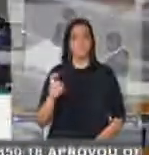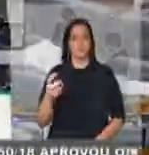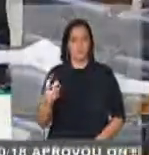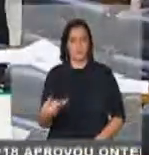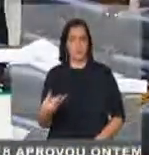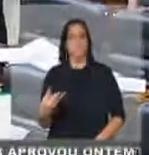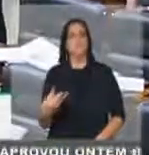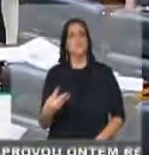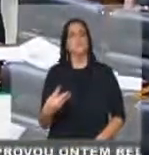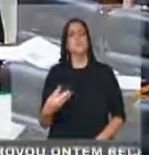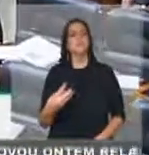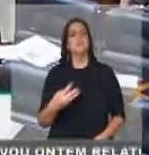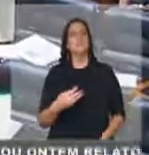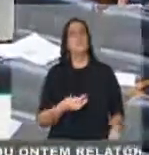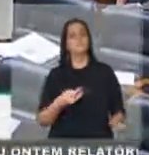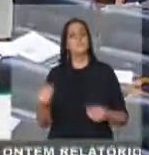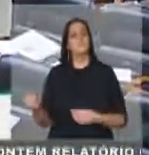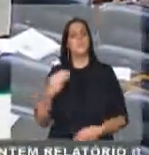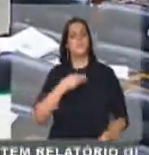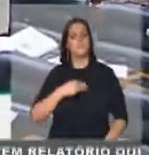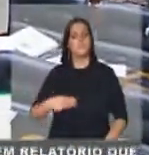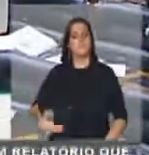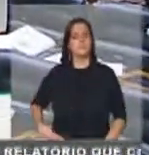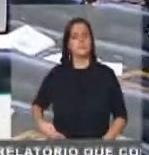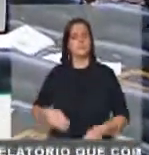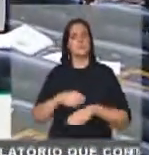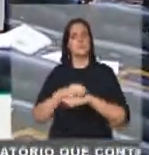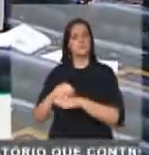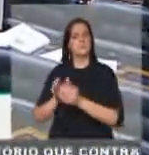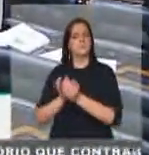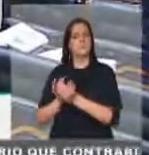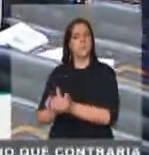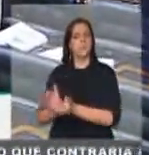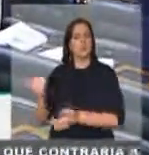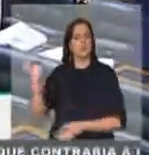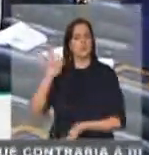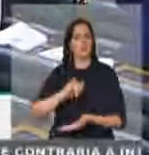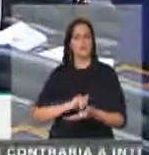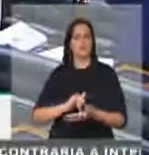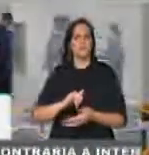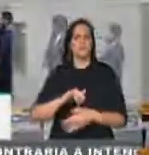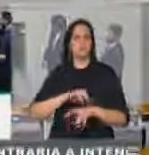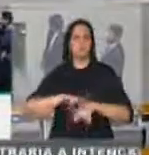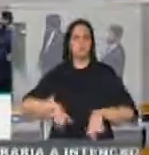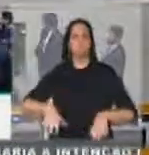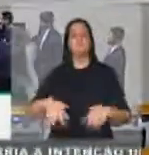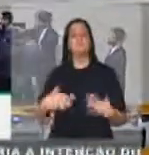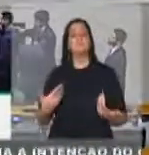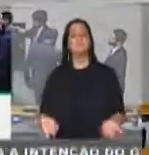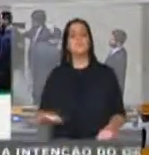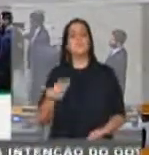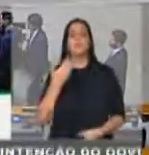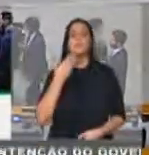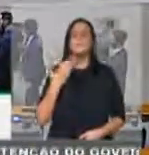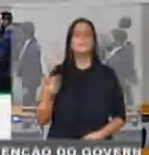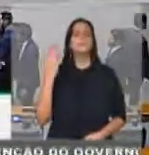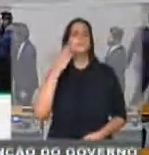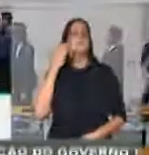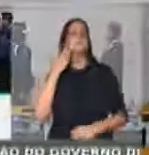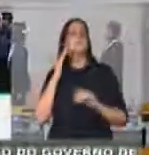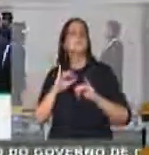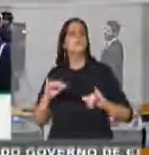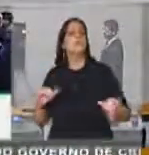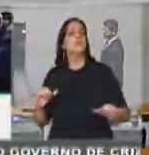O pessoal do Pará já está com a palavra, vamos ouvi-lo. Eu peço informações sobre a aplicação de recursos